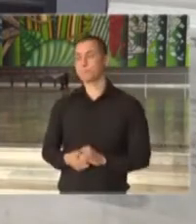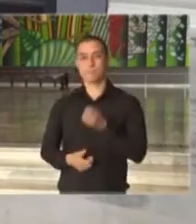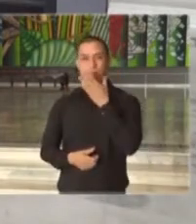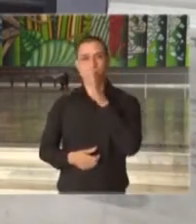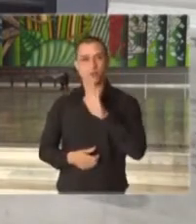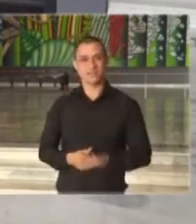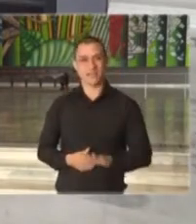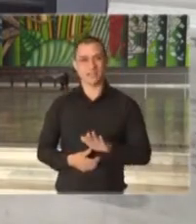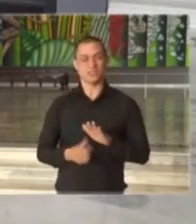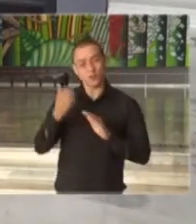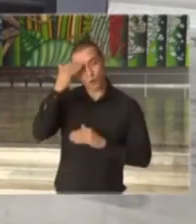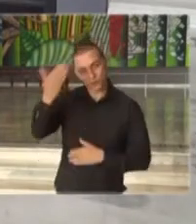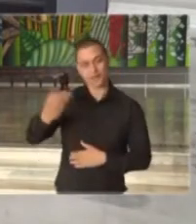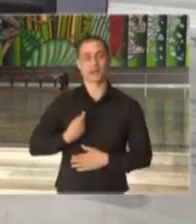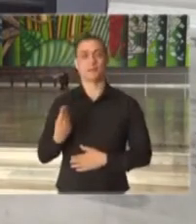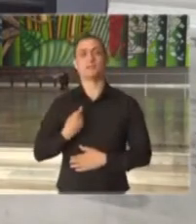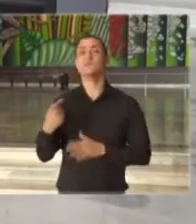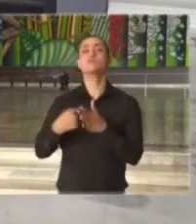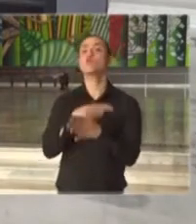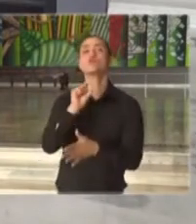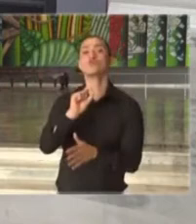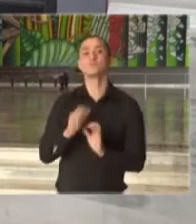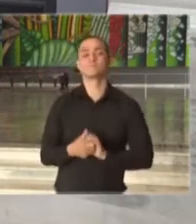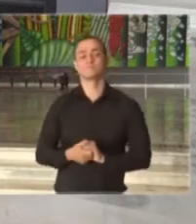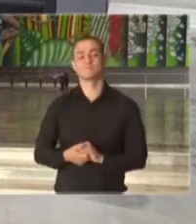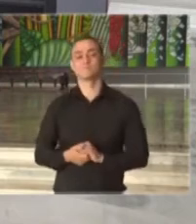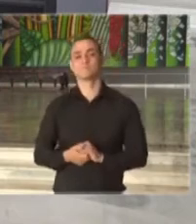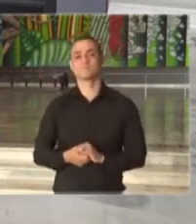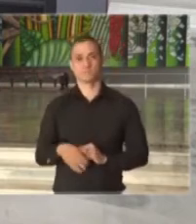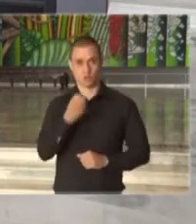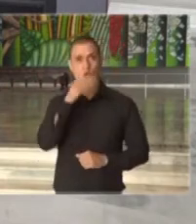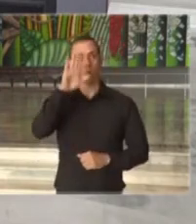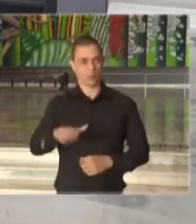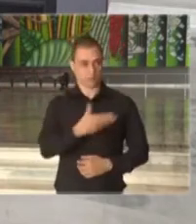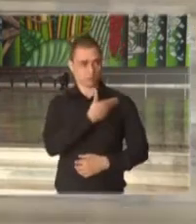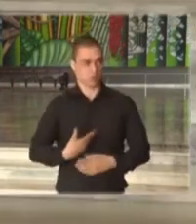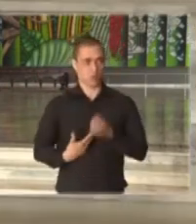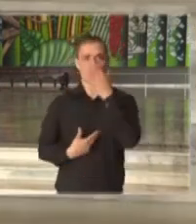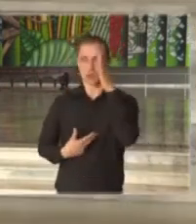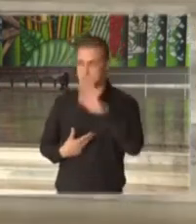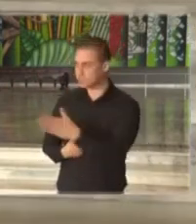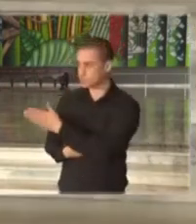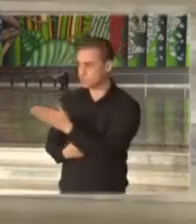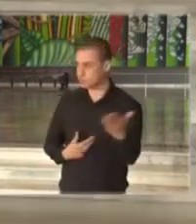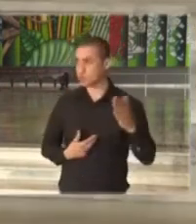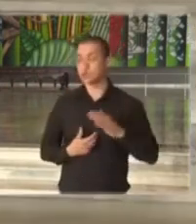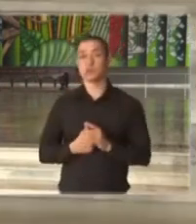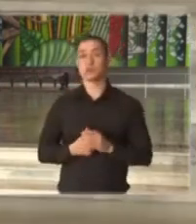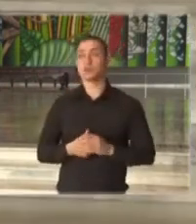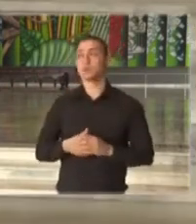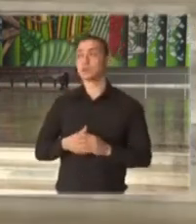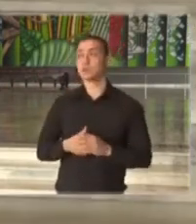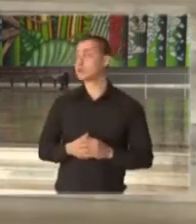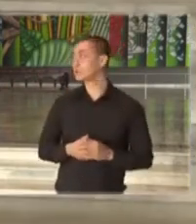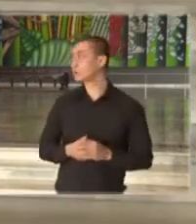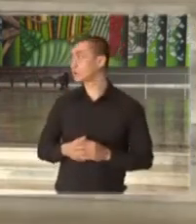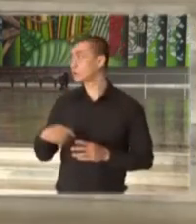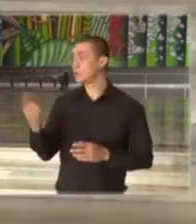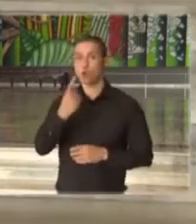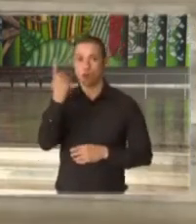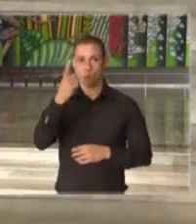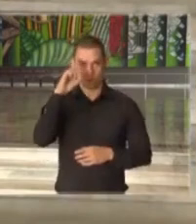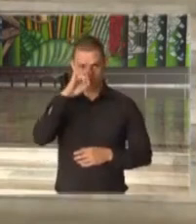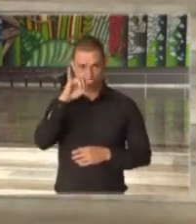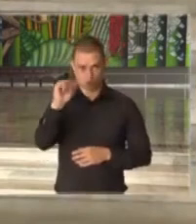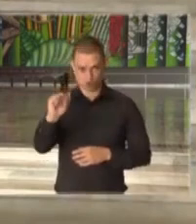boa tarde. Obrigado pela presença. Sua pergunta, por favor. Boa tarde, governador. Boa tarde a todos. Governador, primeiro dia de quarentena, mas